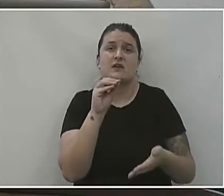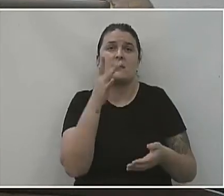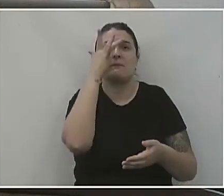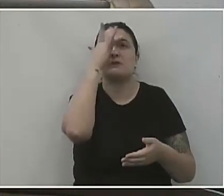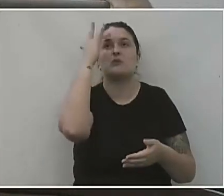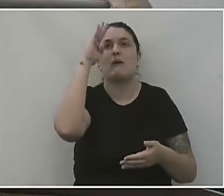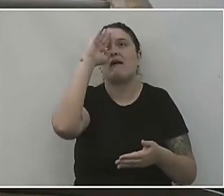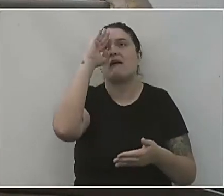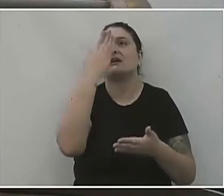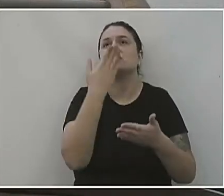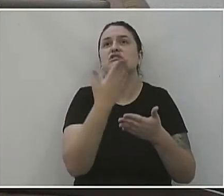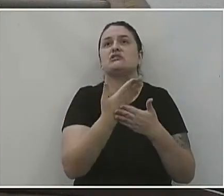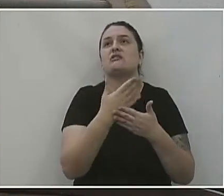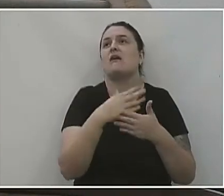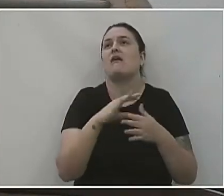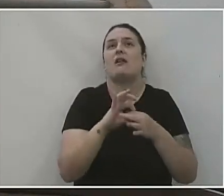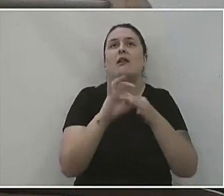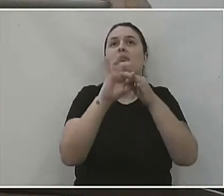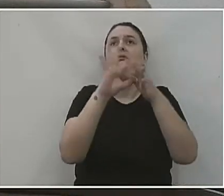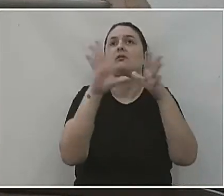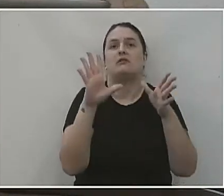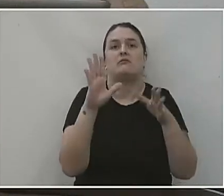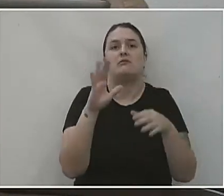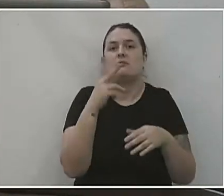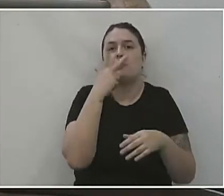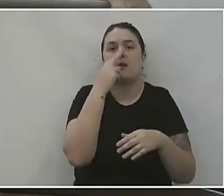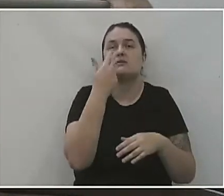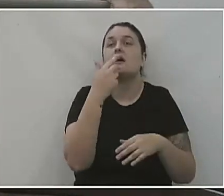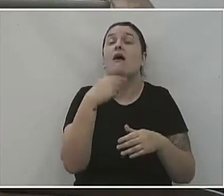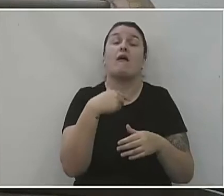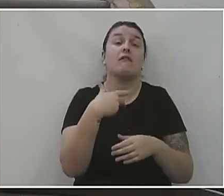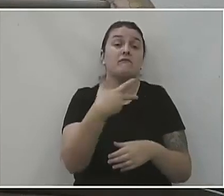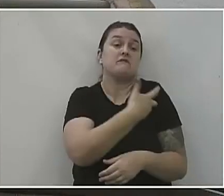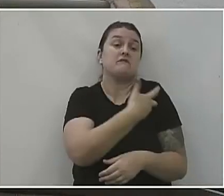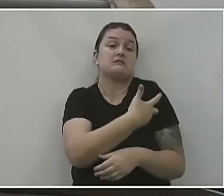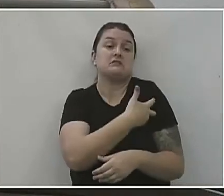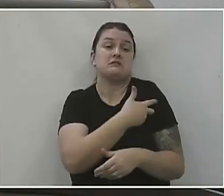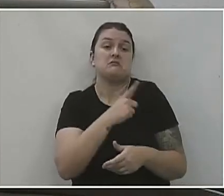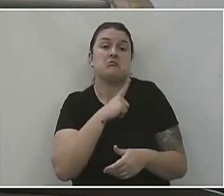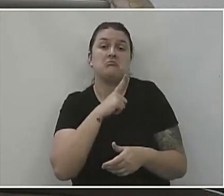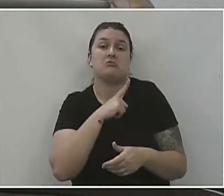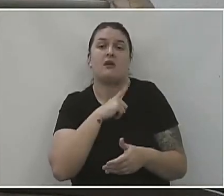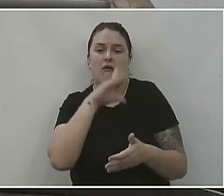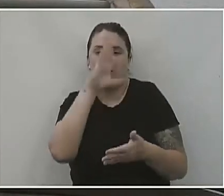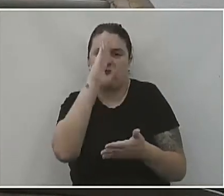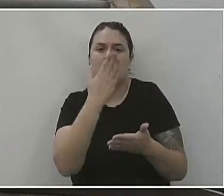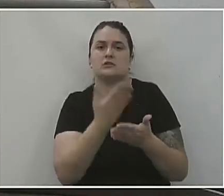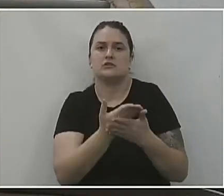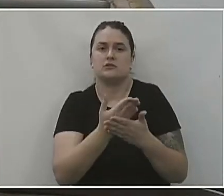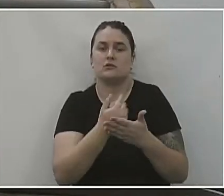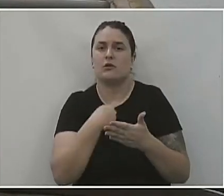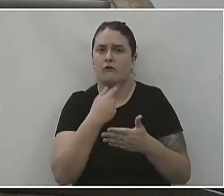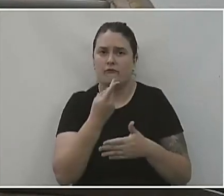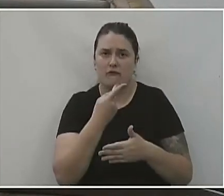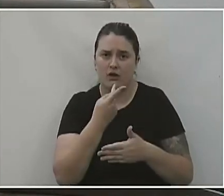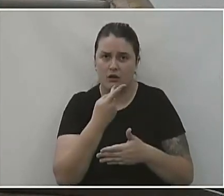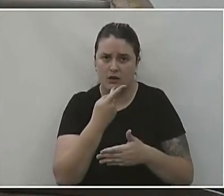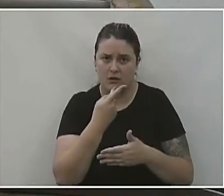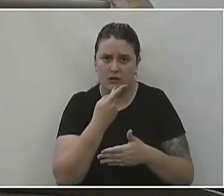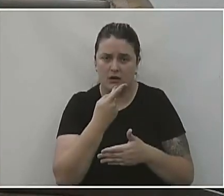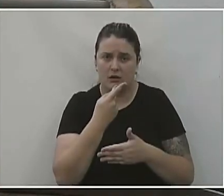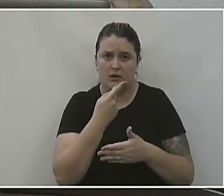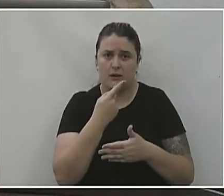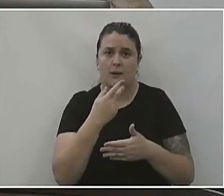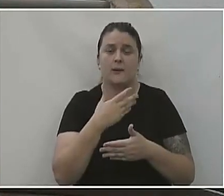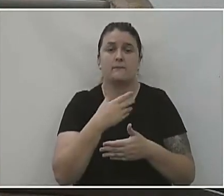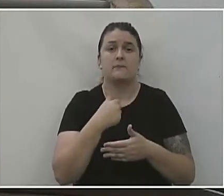segurança que a vacina nos traz. Então, o pessoal começou a tomar vacina, inclusive eu quero deixar aqui o